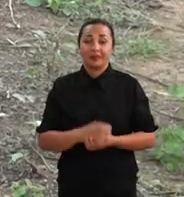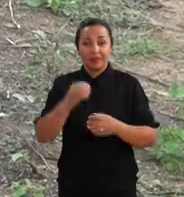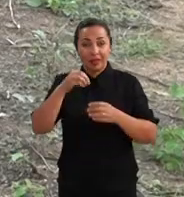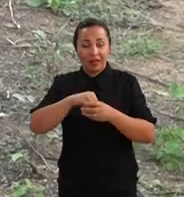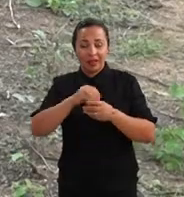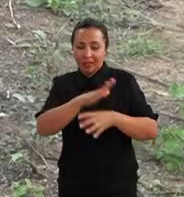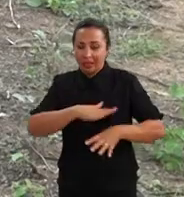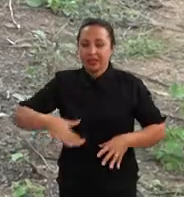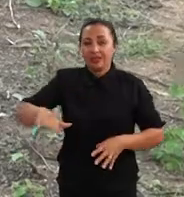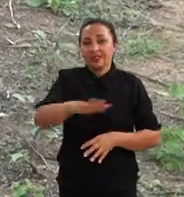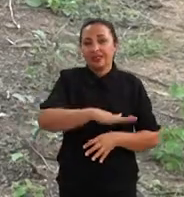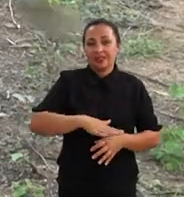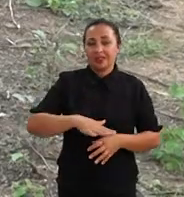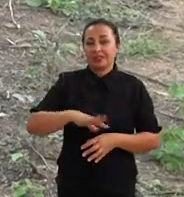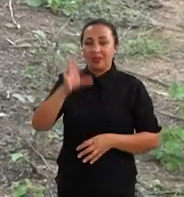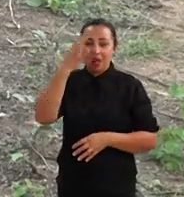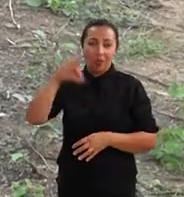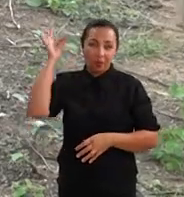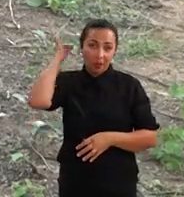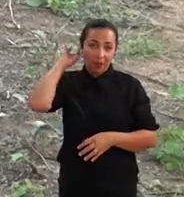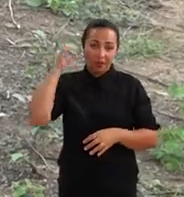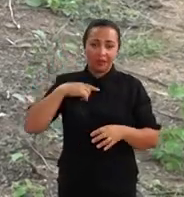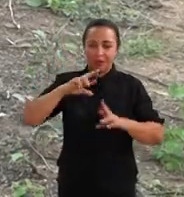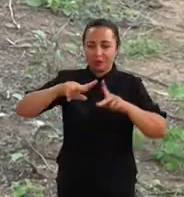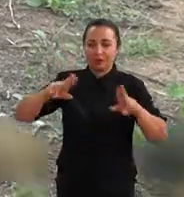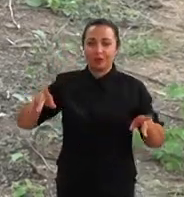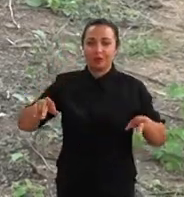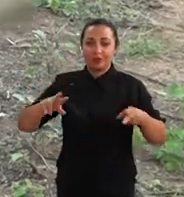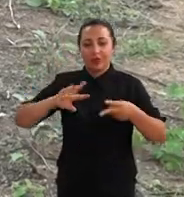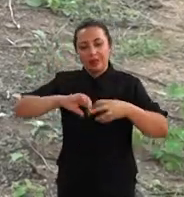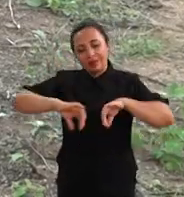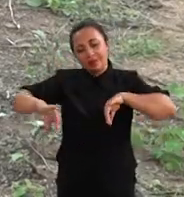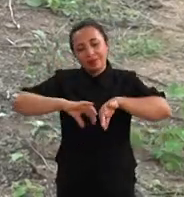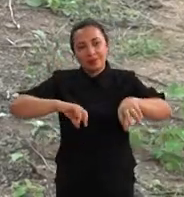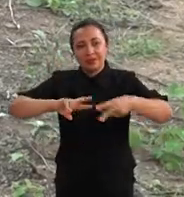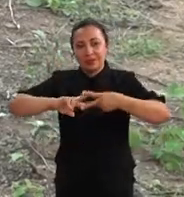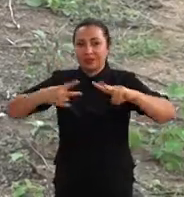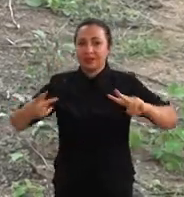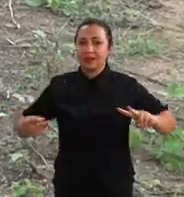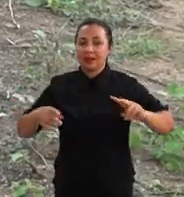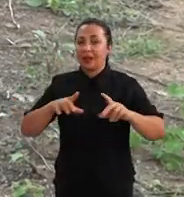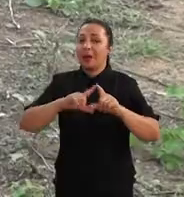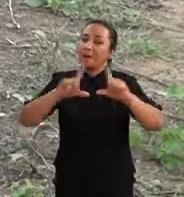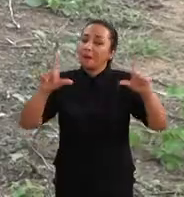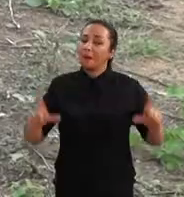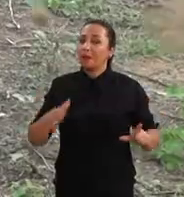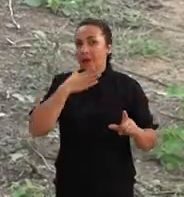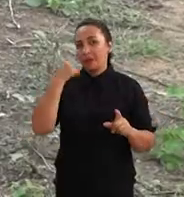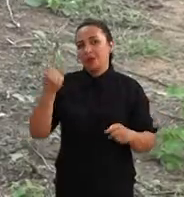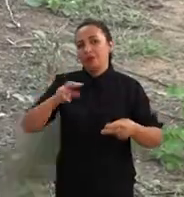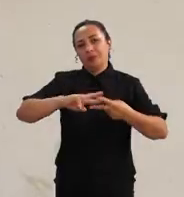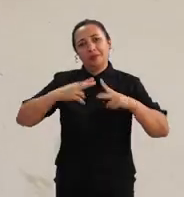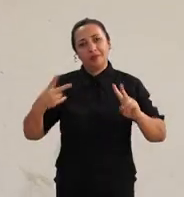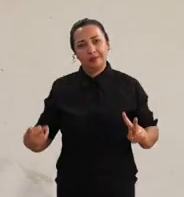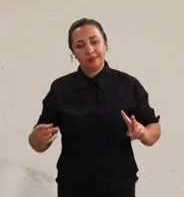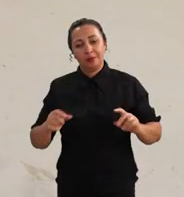Dentro dessa área da apicultura, existe uma diferença entre seleção genética e programa de melhoramento genético. Um programa de